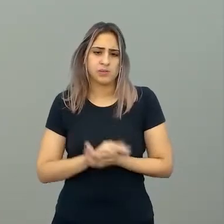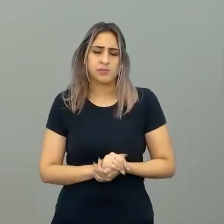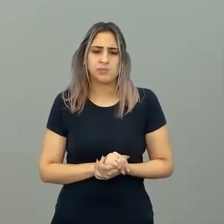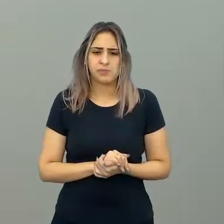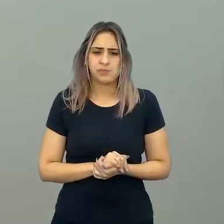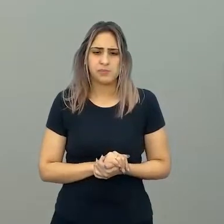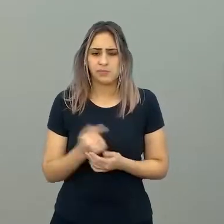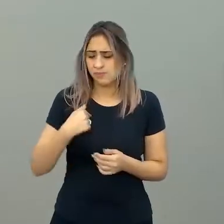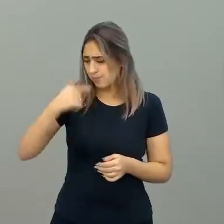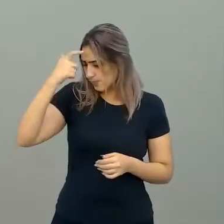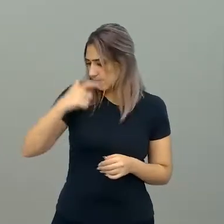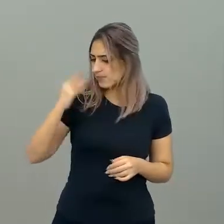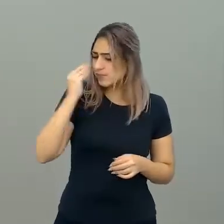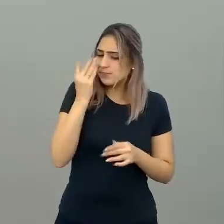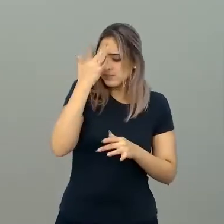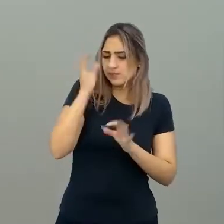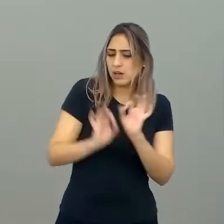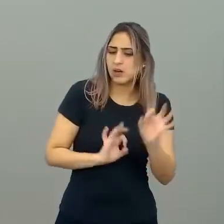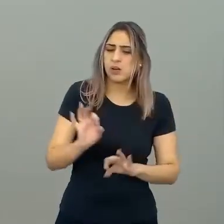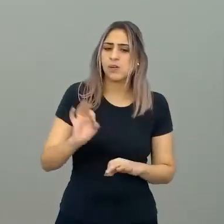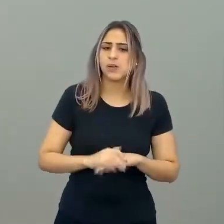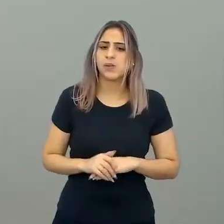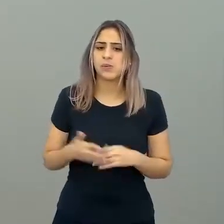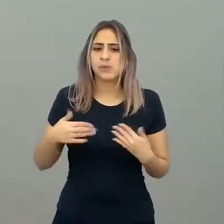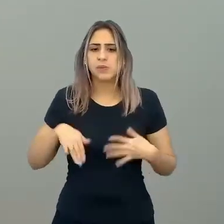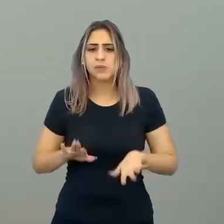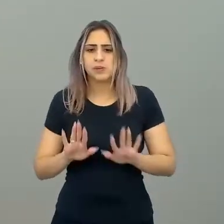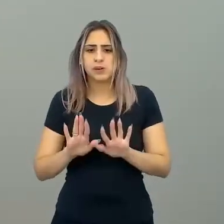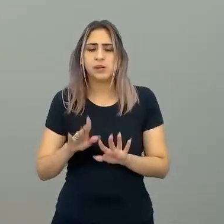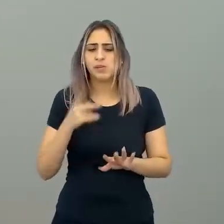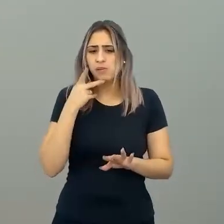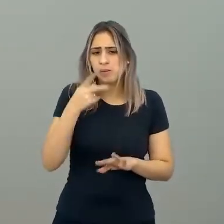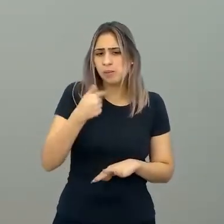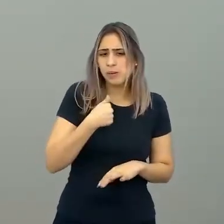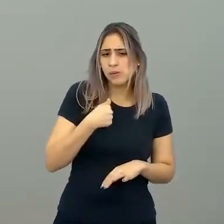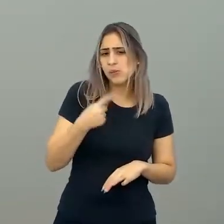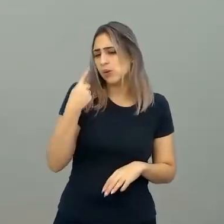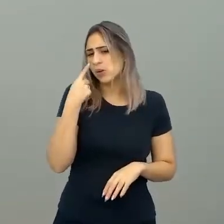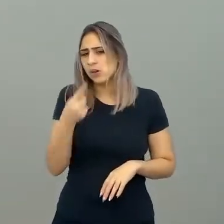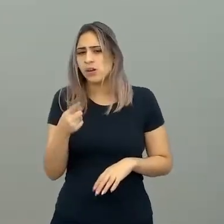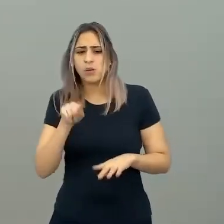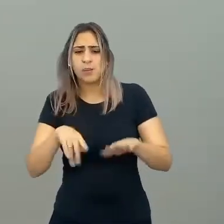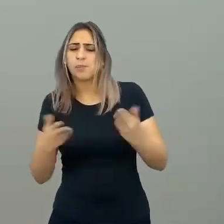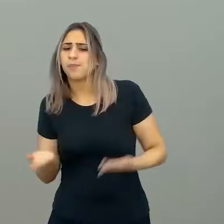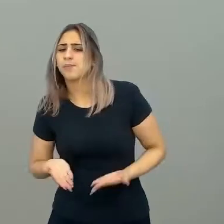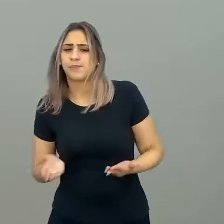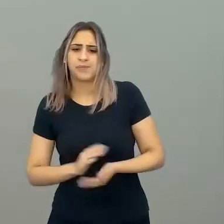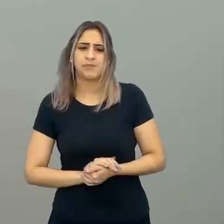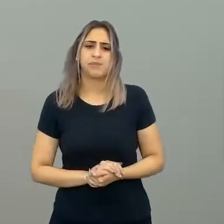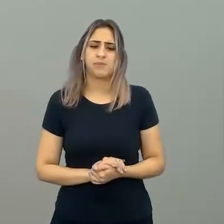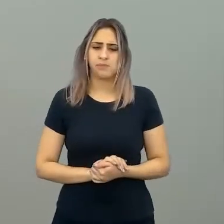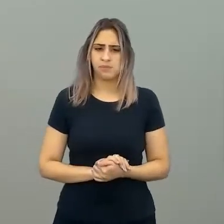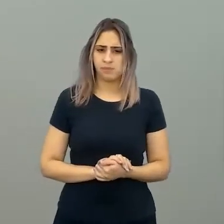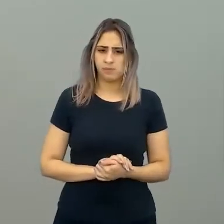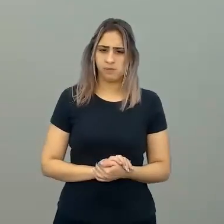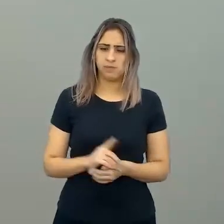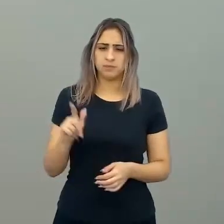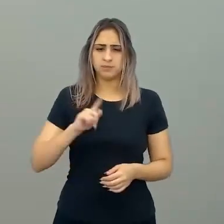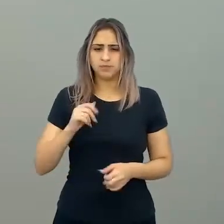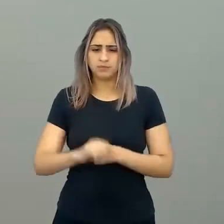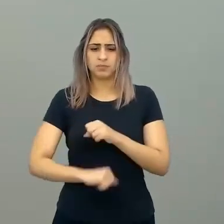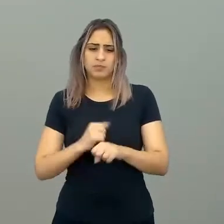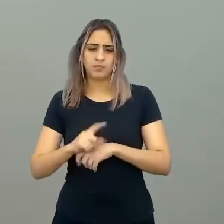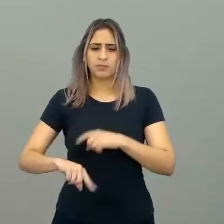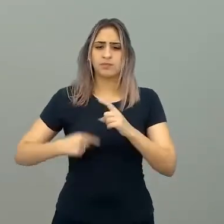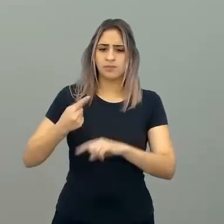Eu tenho que ser uma pessoa organizada. Mas, assim, se fala para mim, ah, não é para agora. Tem uns depois